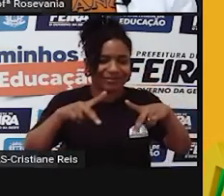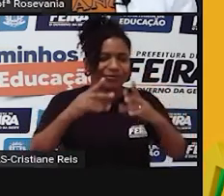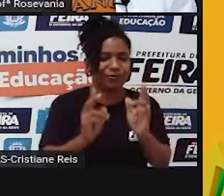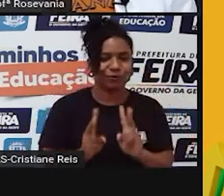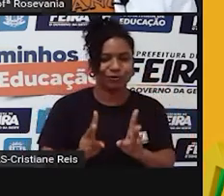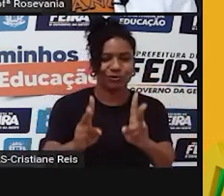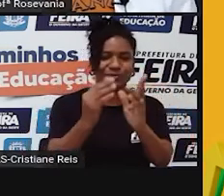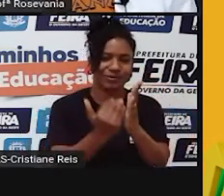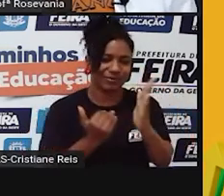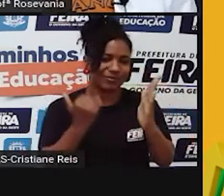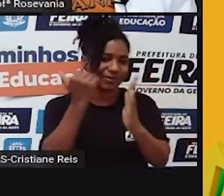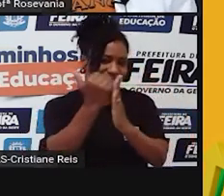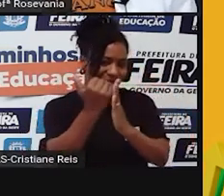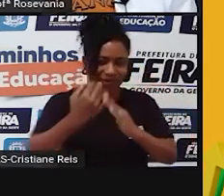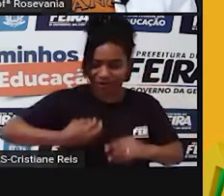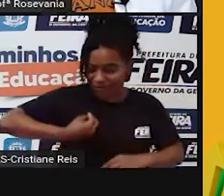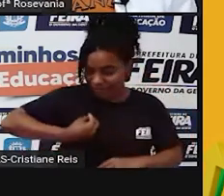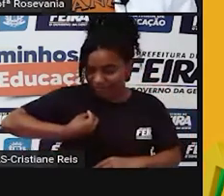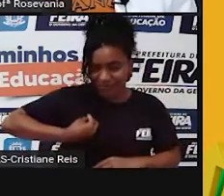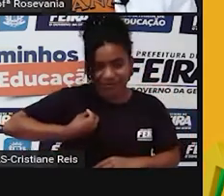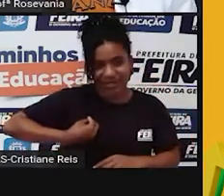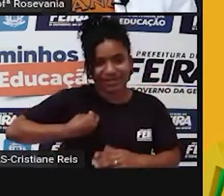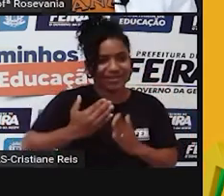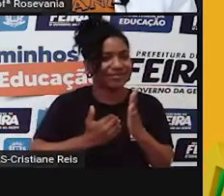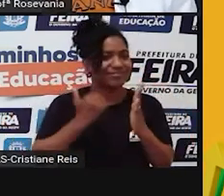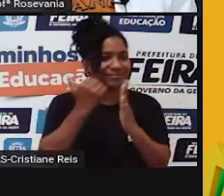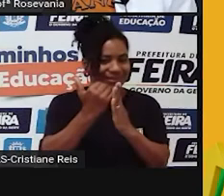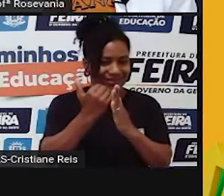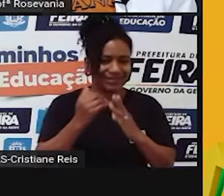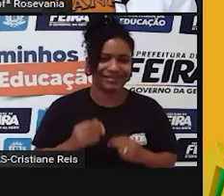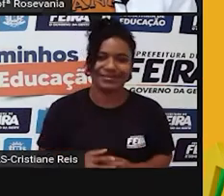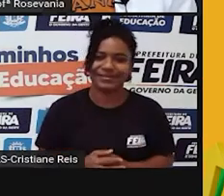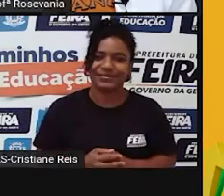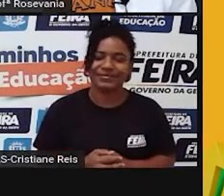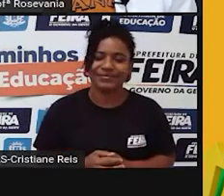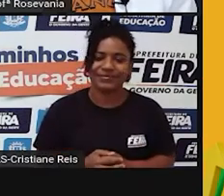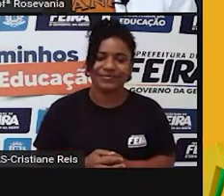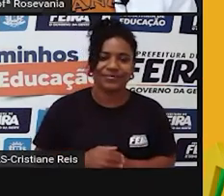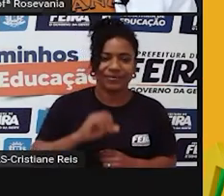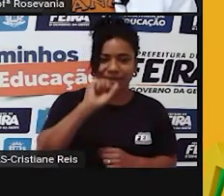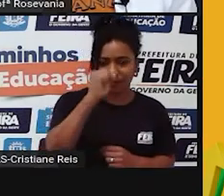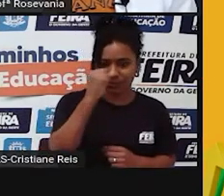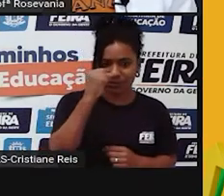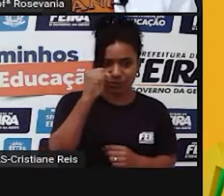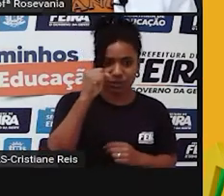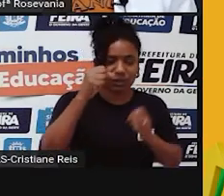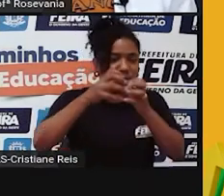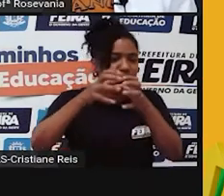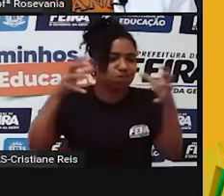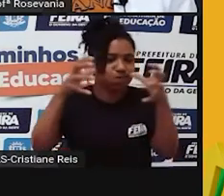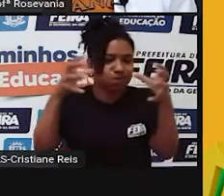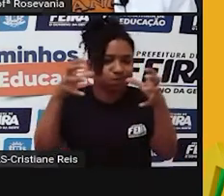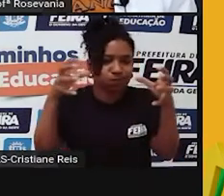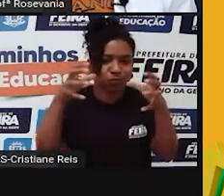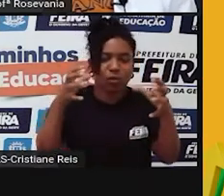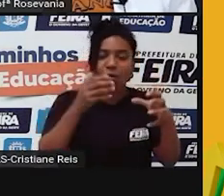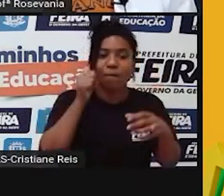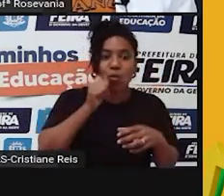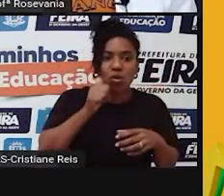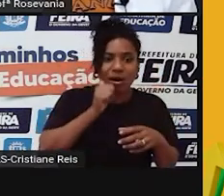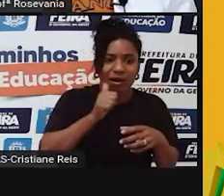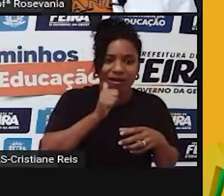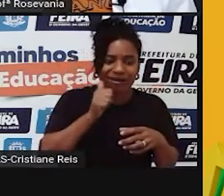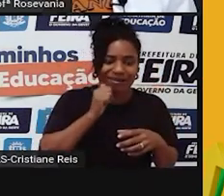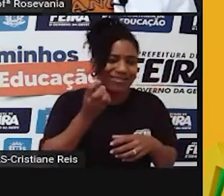tendo essa expectativa de vida, subindo mais. Mas percebam que dos 80 anos somos mais mulheres do que homens